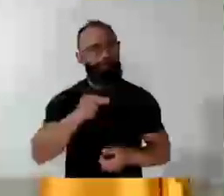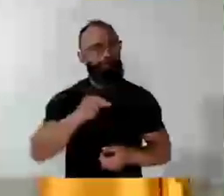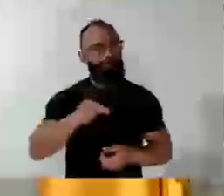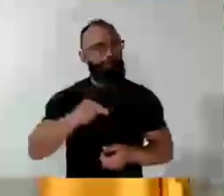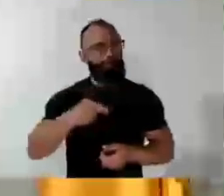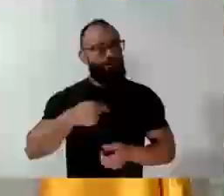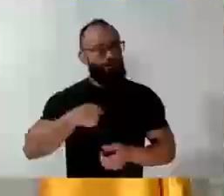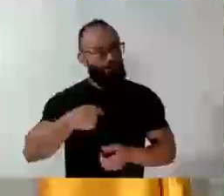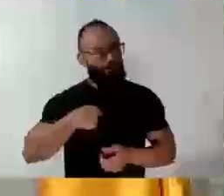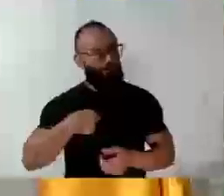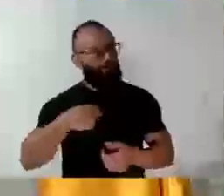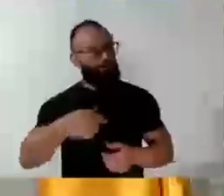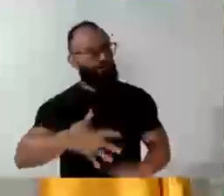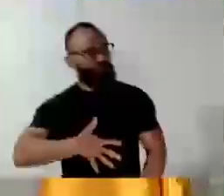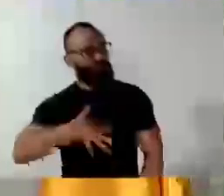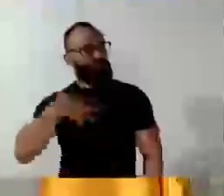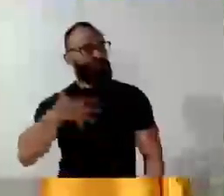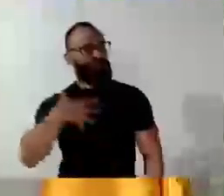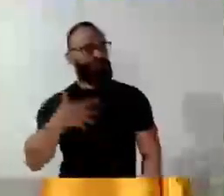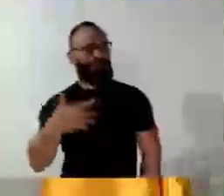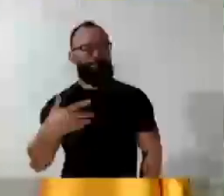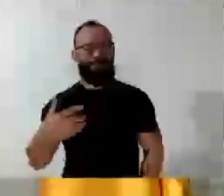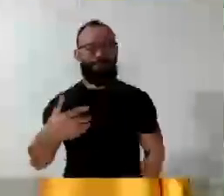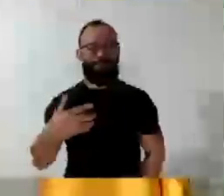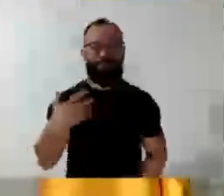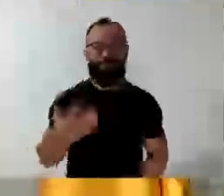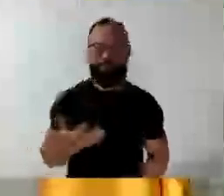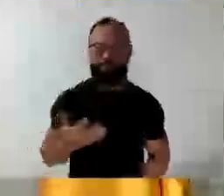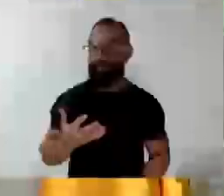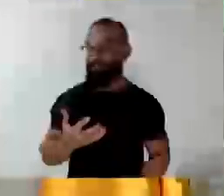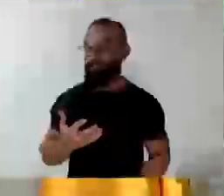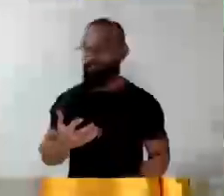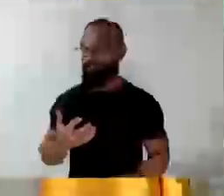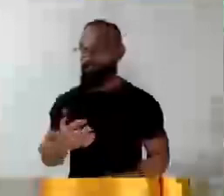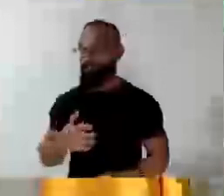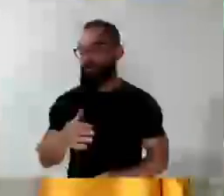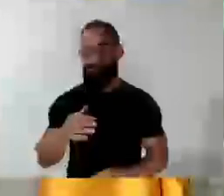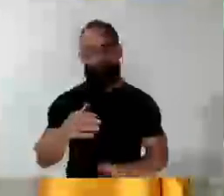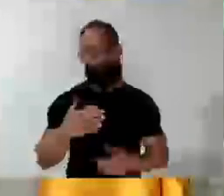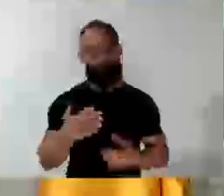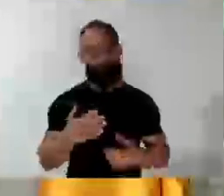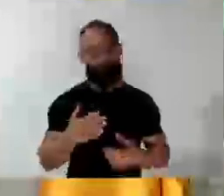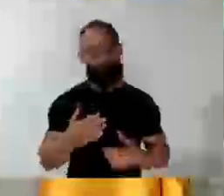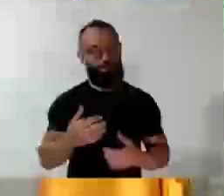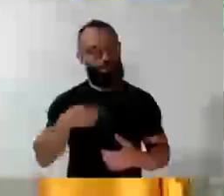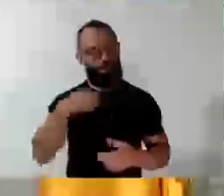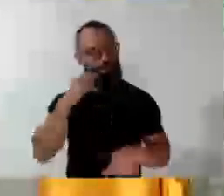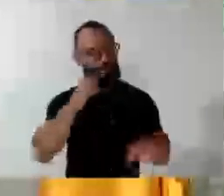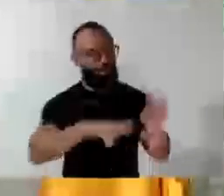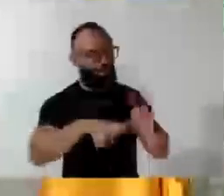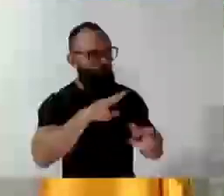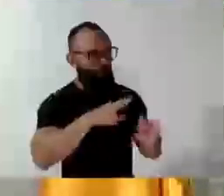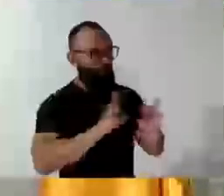e quero dizer que quem observa as pessoas,